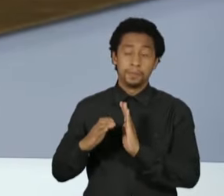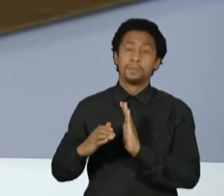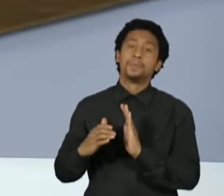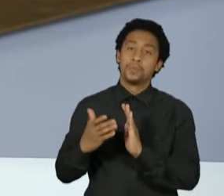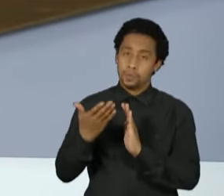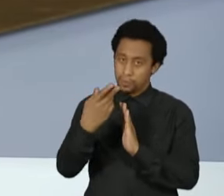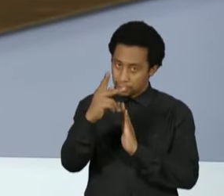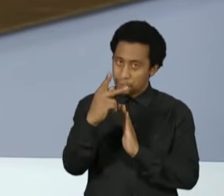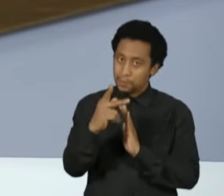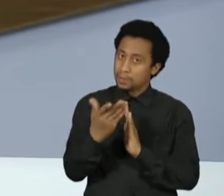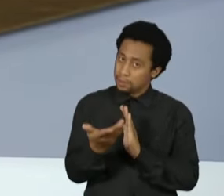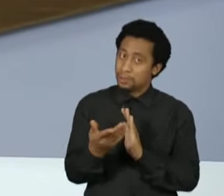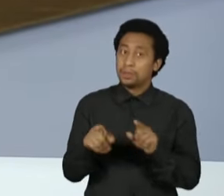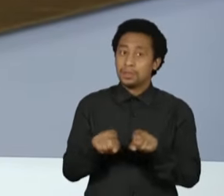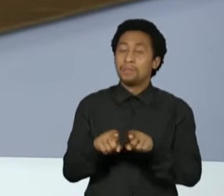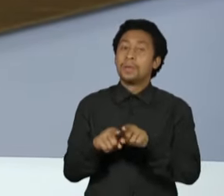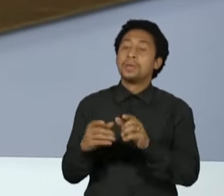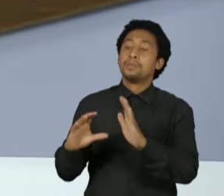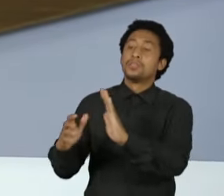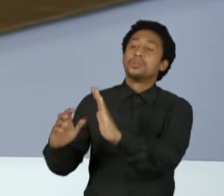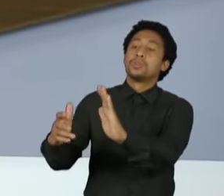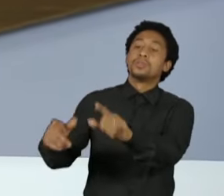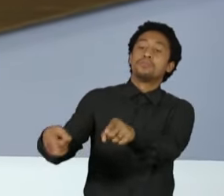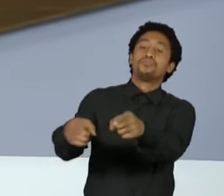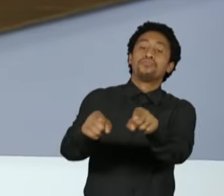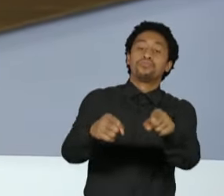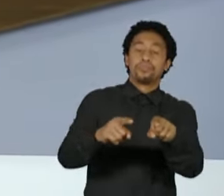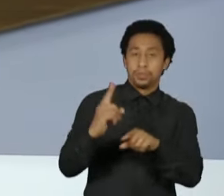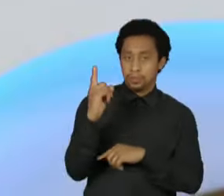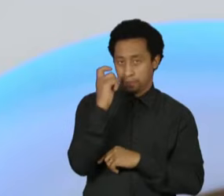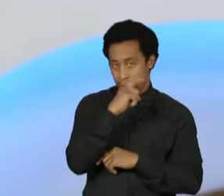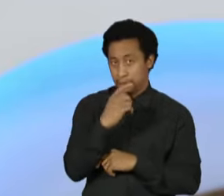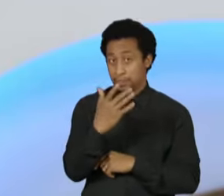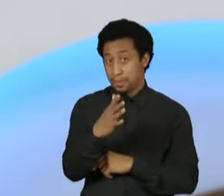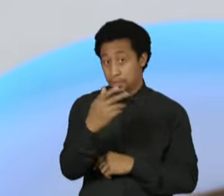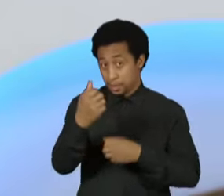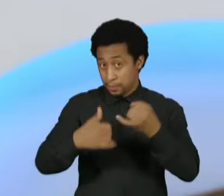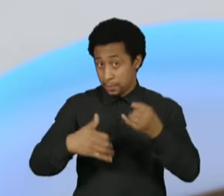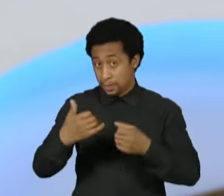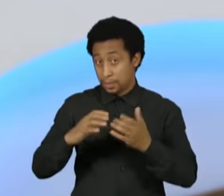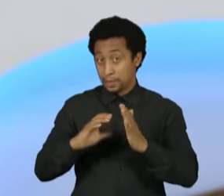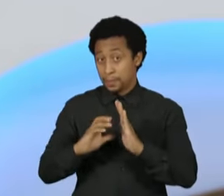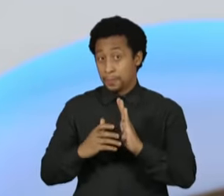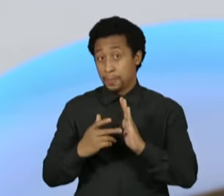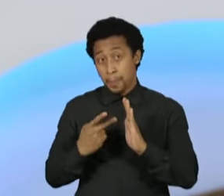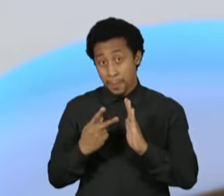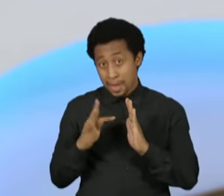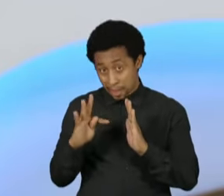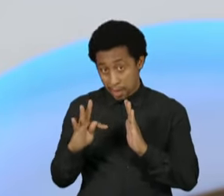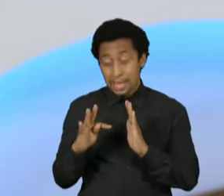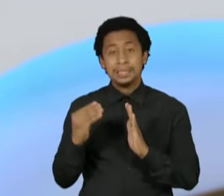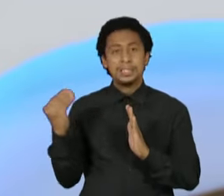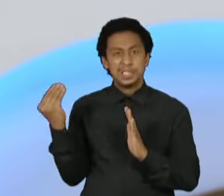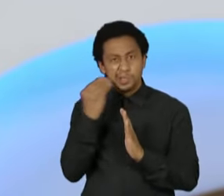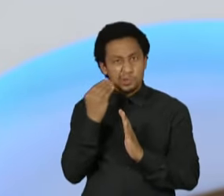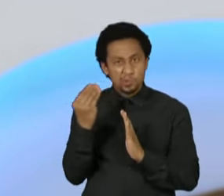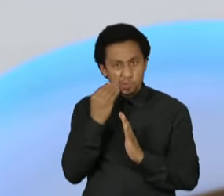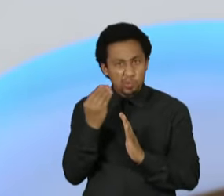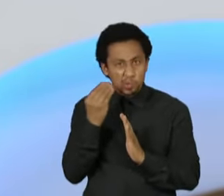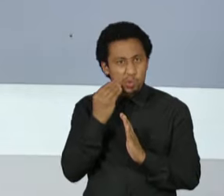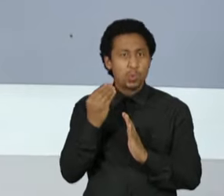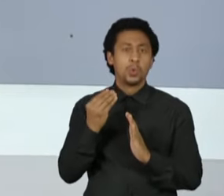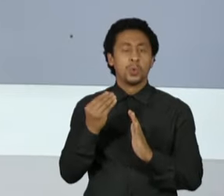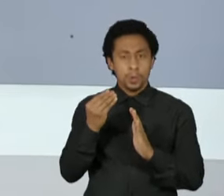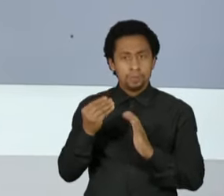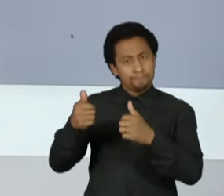Na semana passada, a senhora disse que o PT havia tentado, na última hora, até puxar o tapete